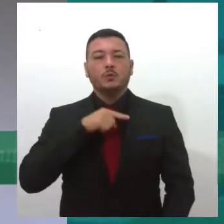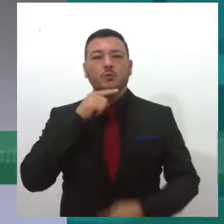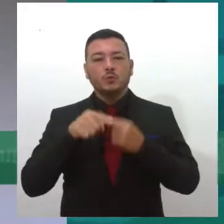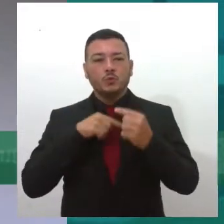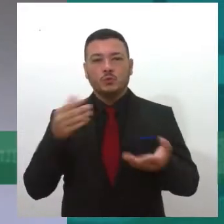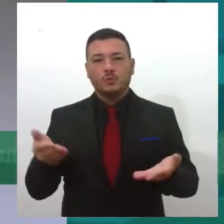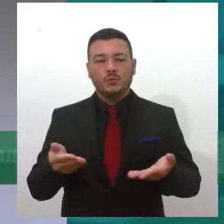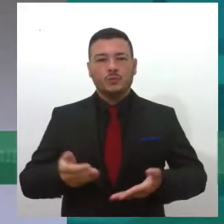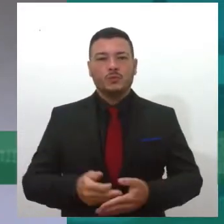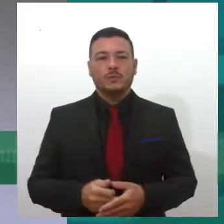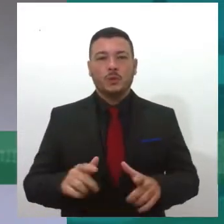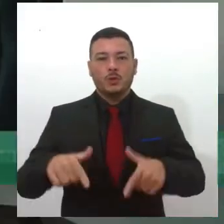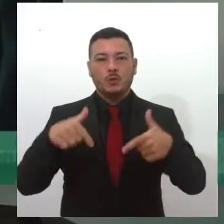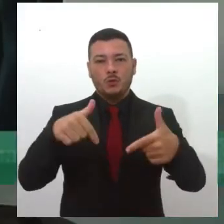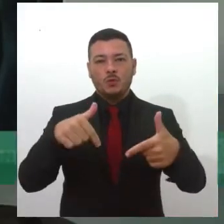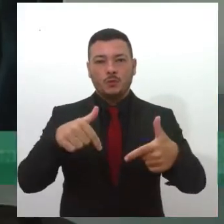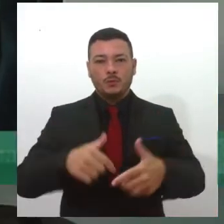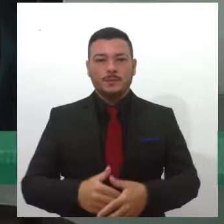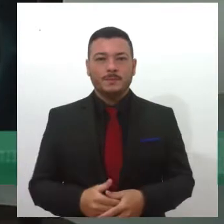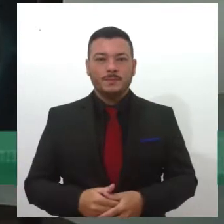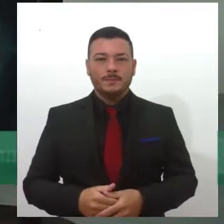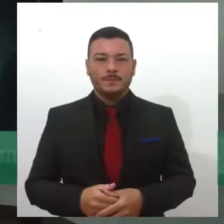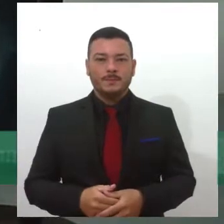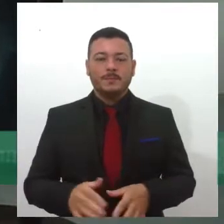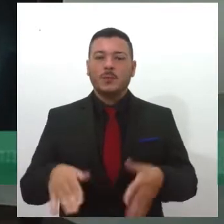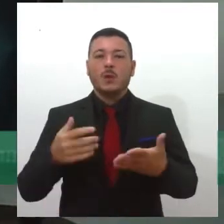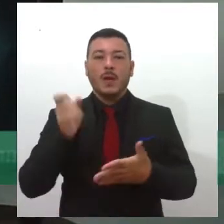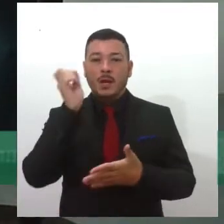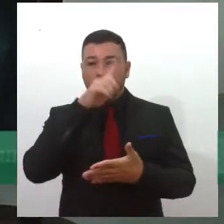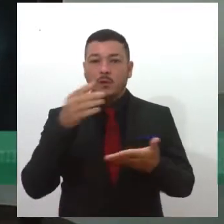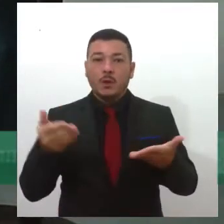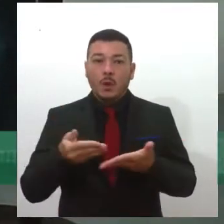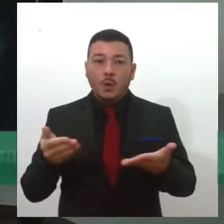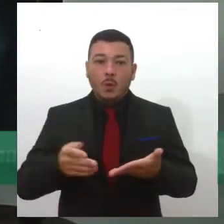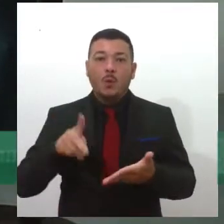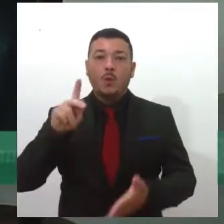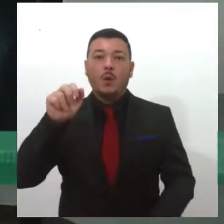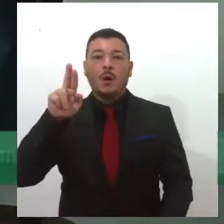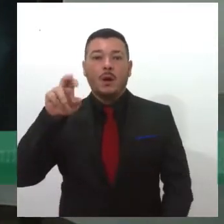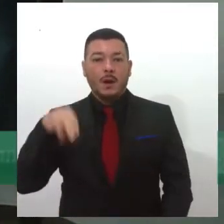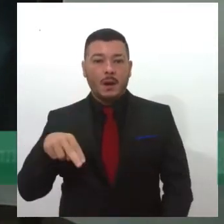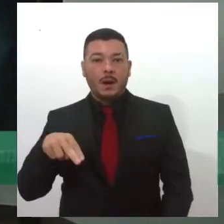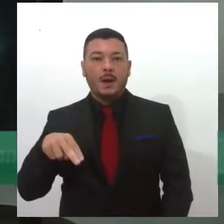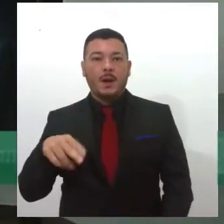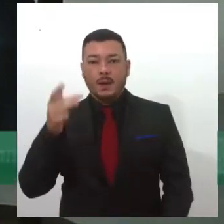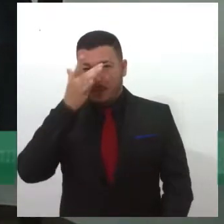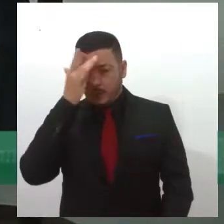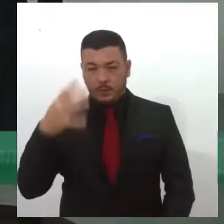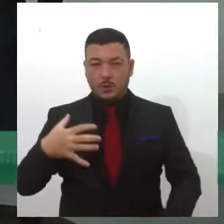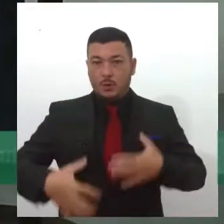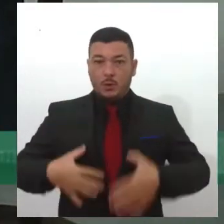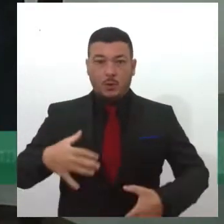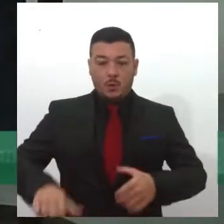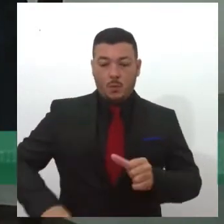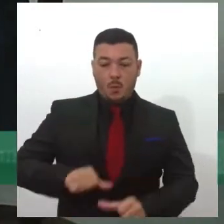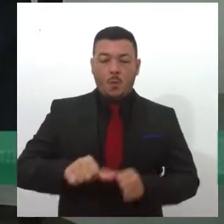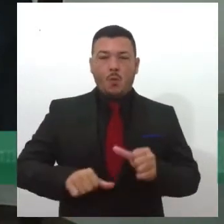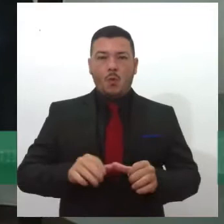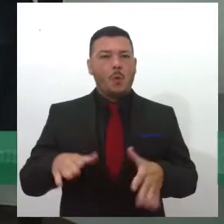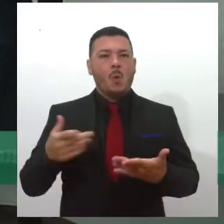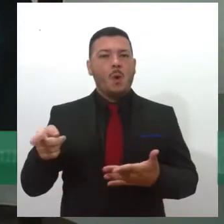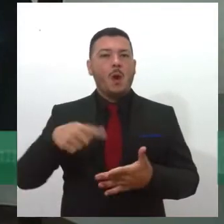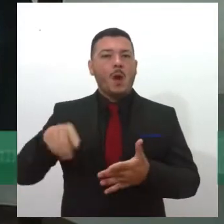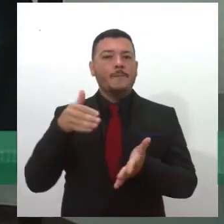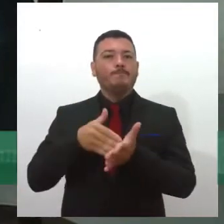atualmente. Quais são as principais dificuldades hoje, cara, dos pacientes transplantados? Quais são as dificuldades que eles